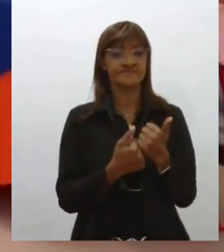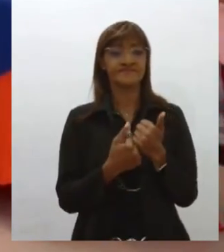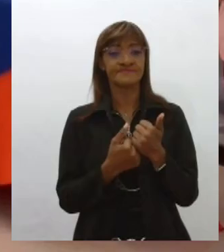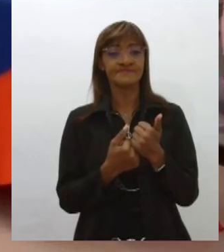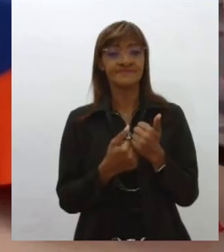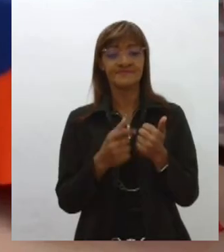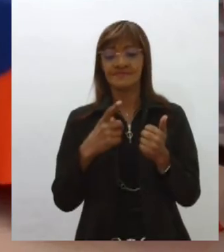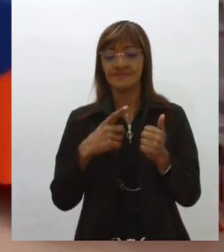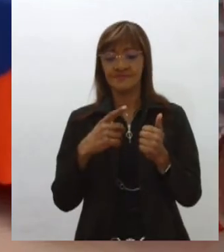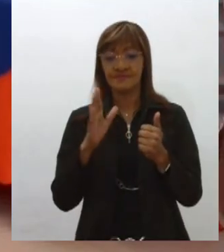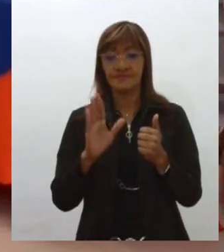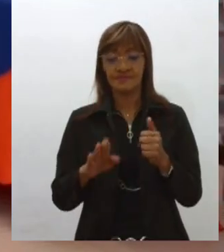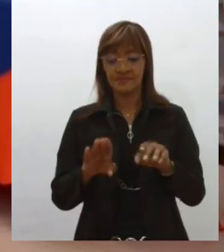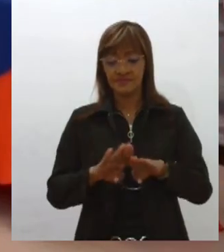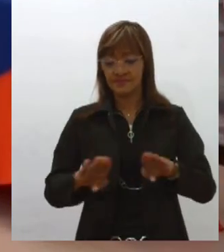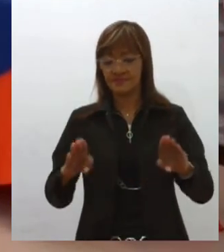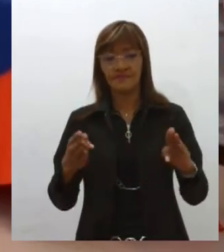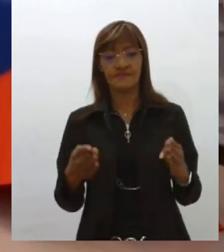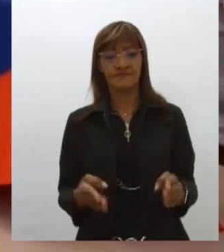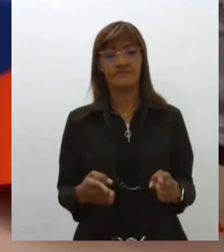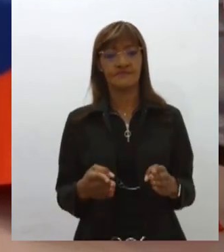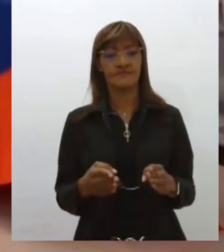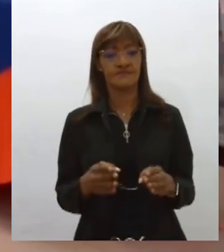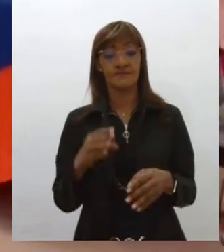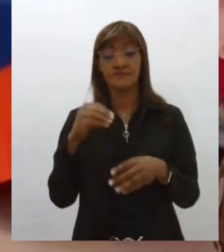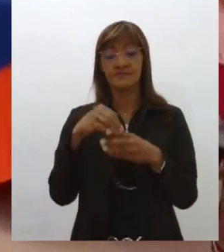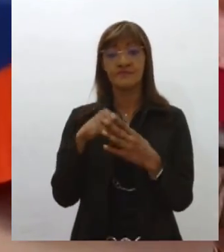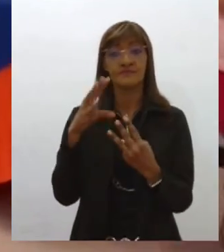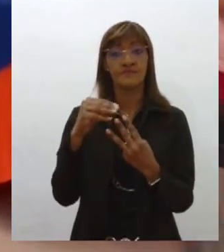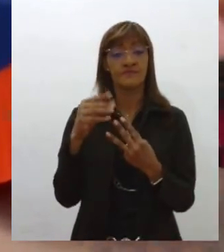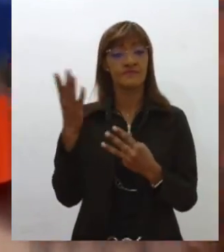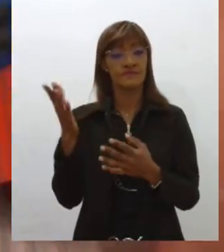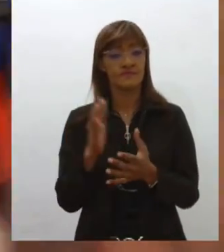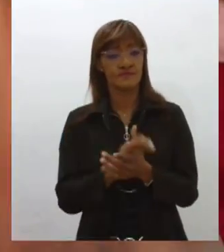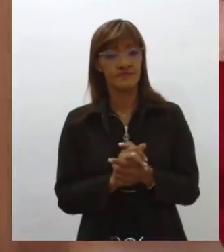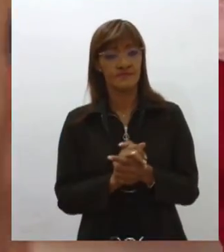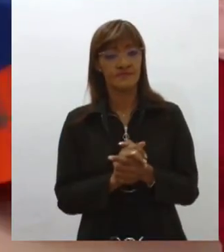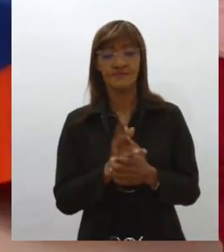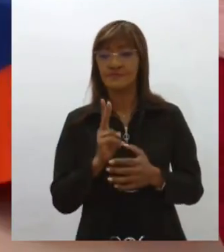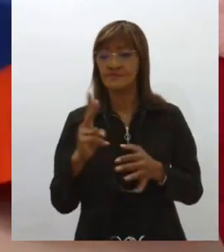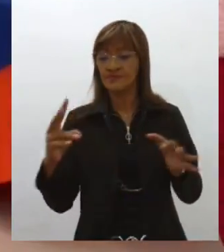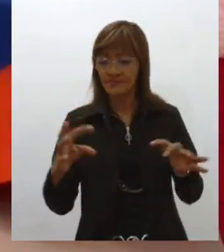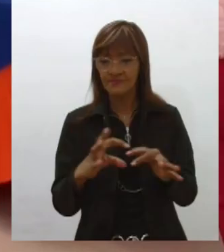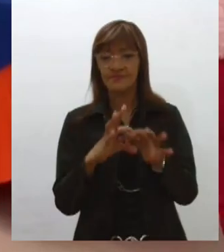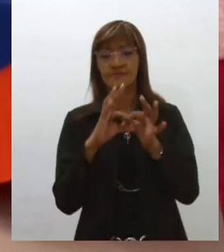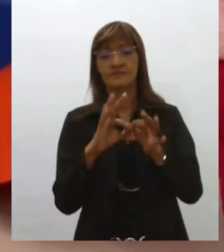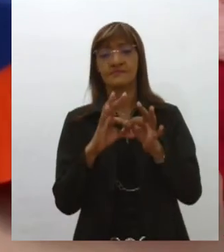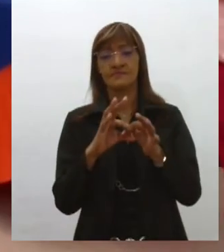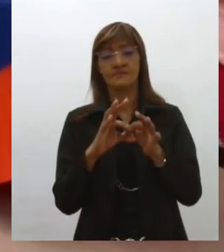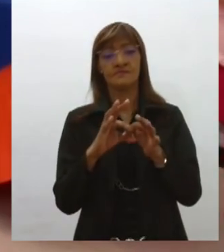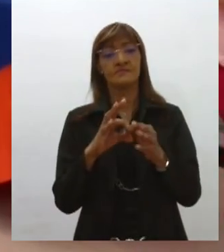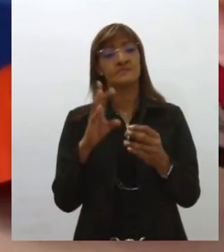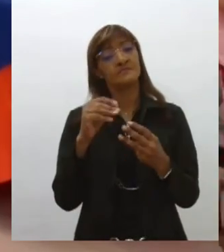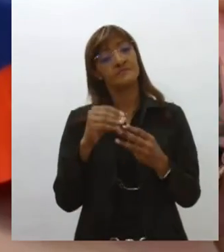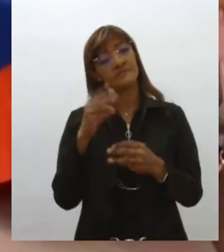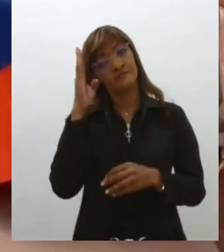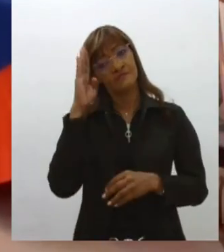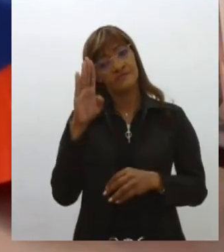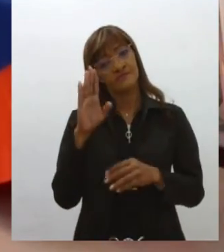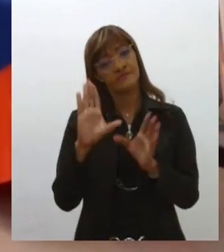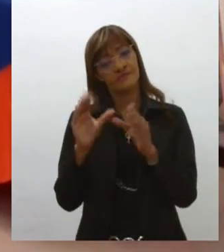testagens em massa dentro da instituição, então sempre foi uma mão amiga para a universidade especialmente para o nosso grupo.